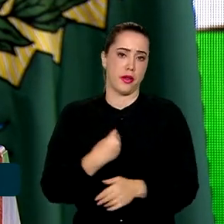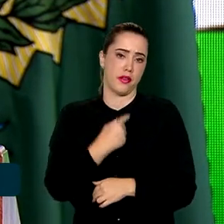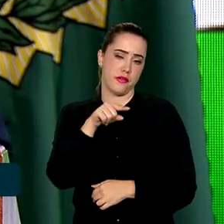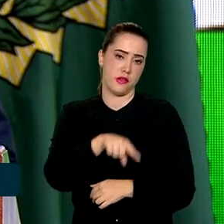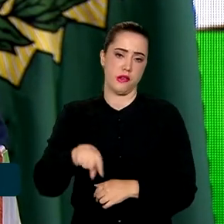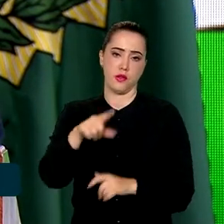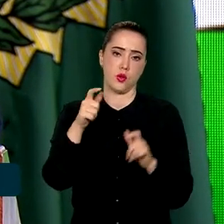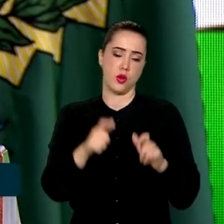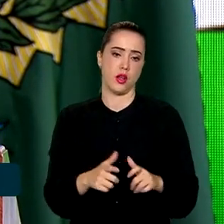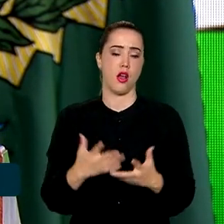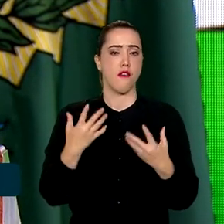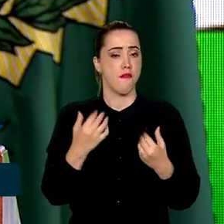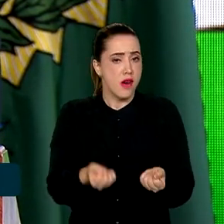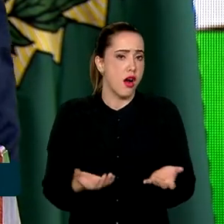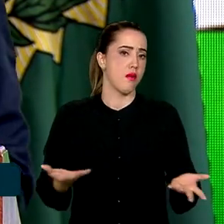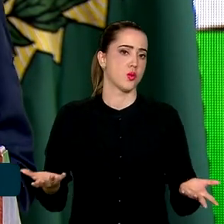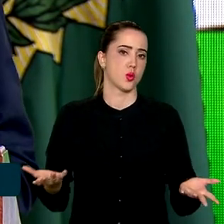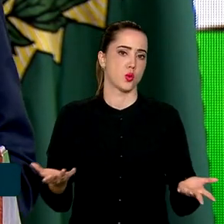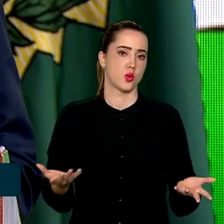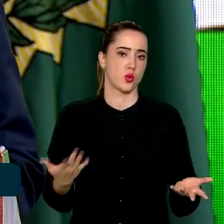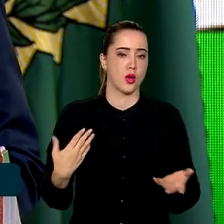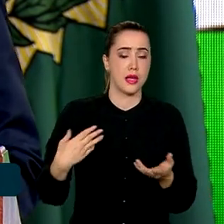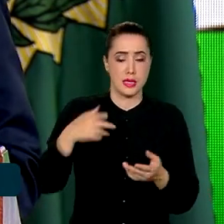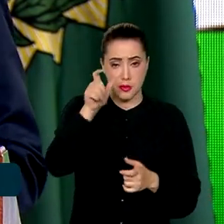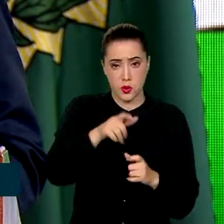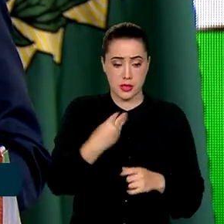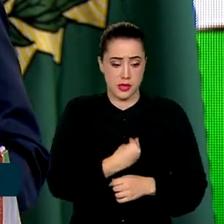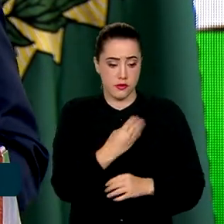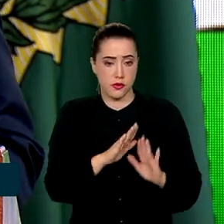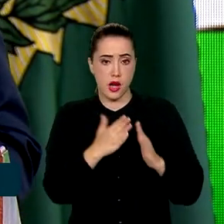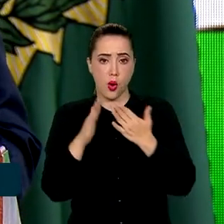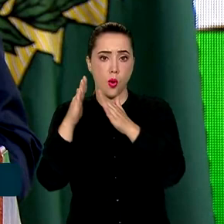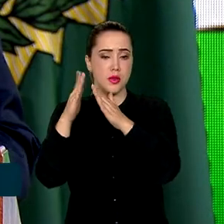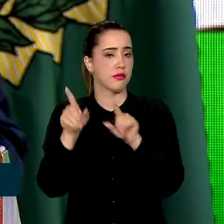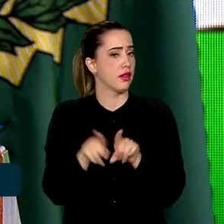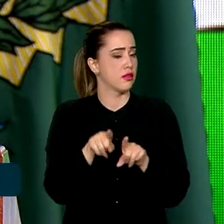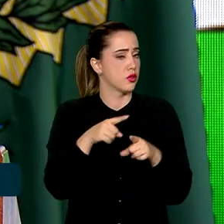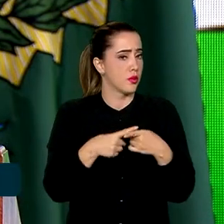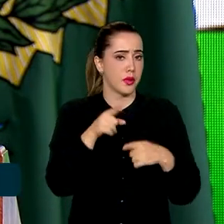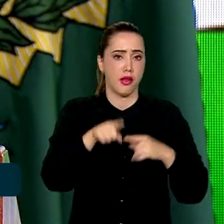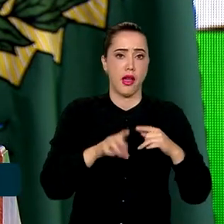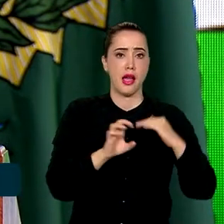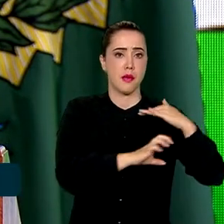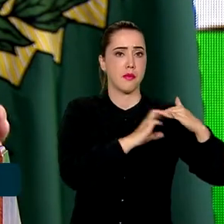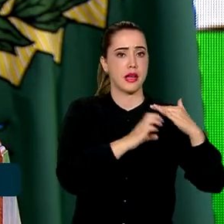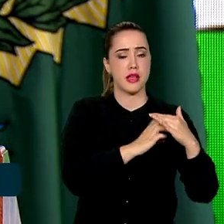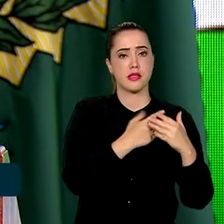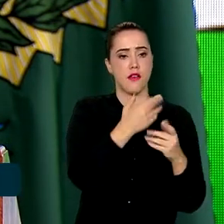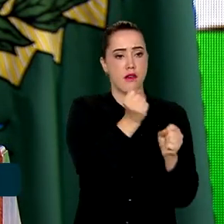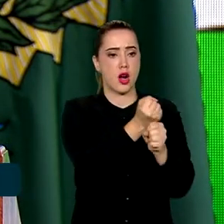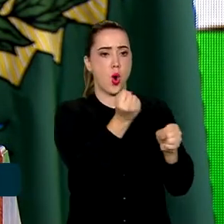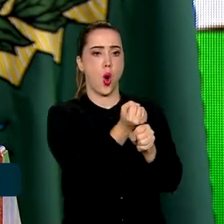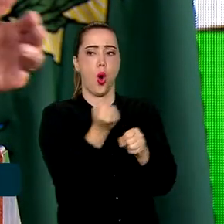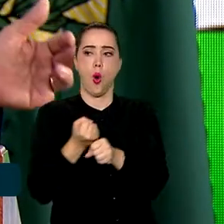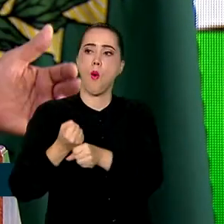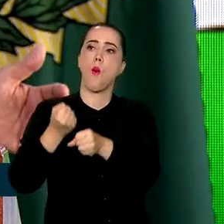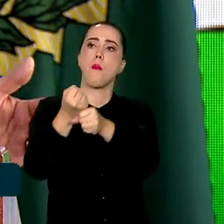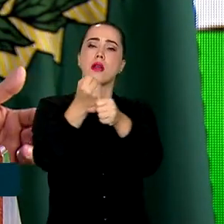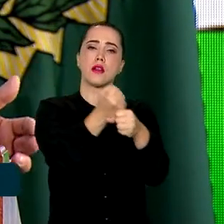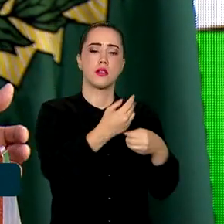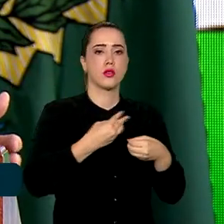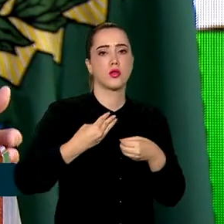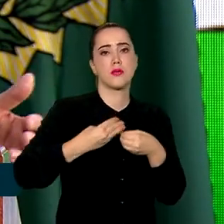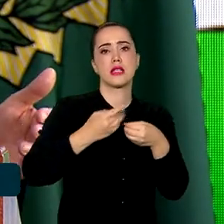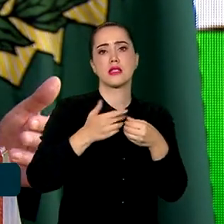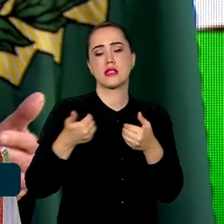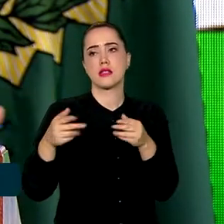vamos contratar as pessoas da comunidade. Porque senão uma empresa vai fazer uma obra numa cidade